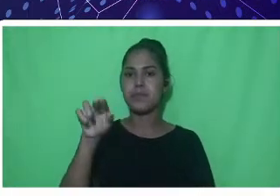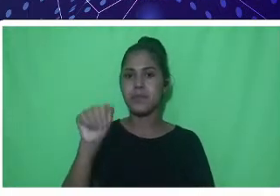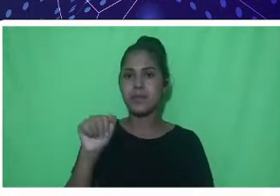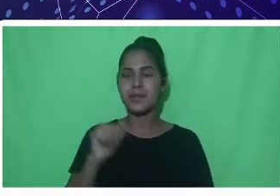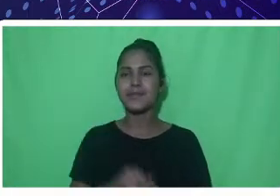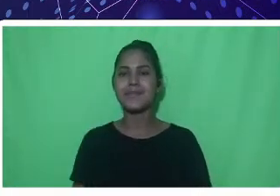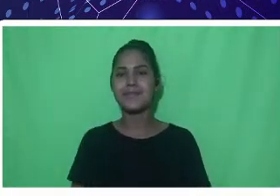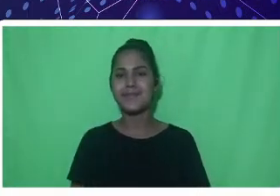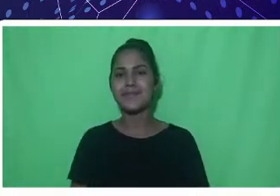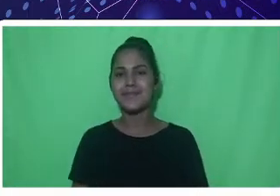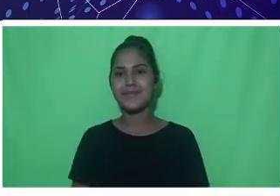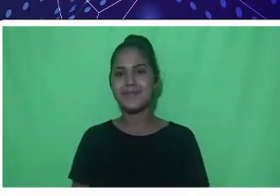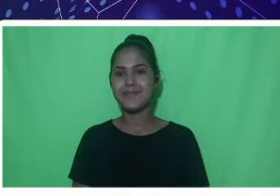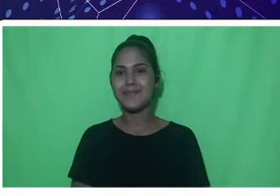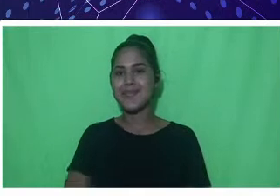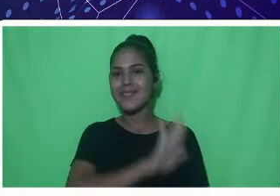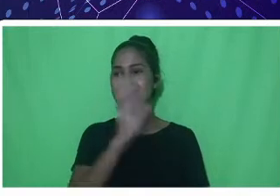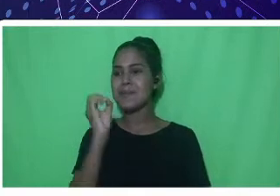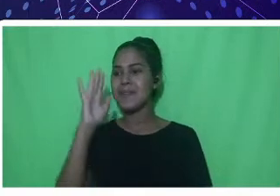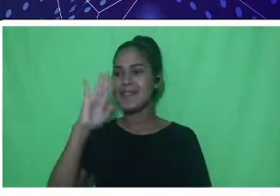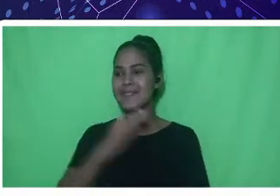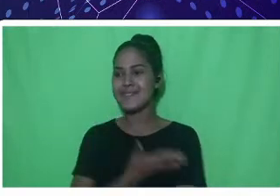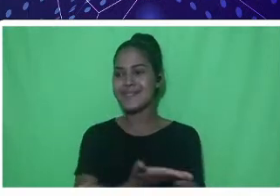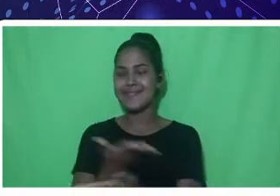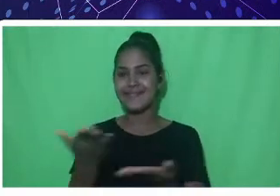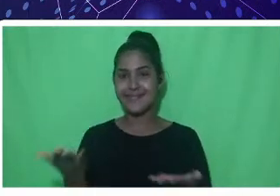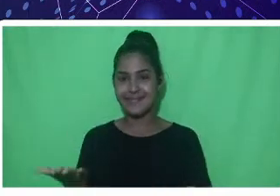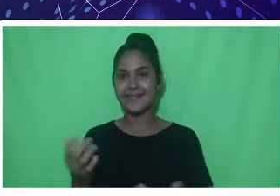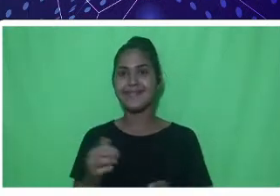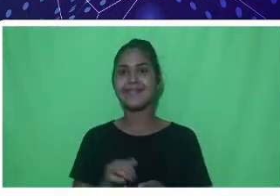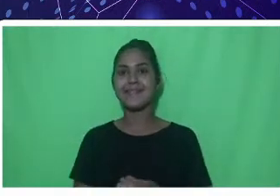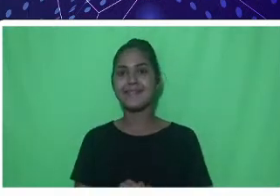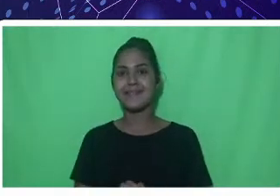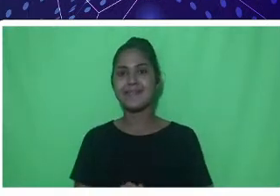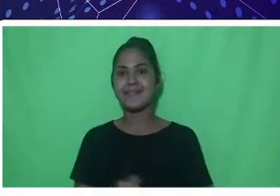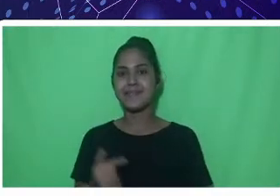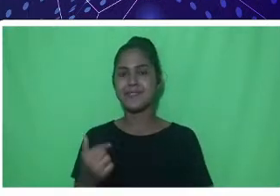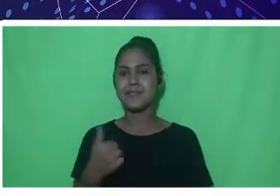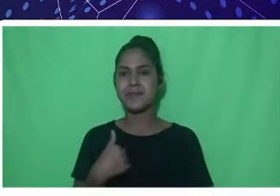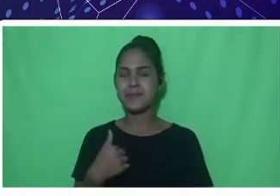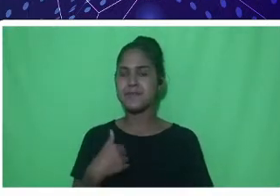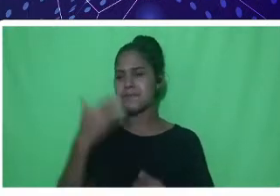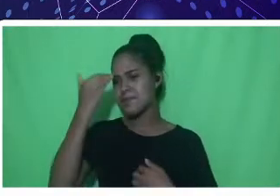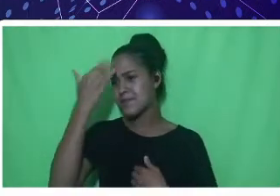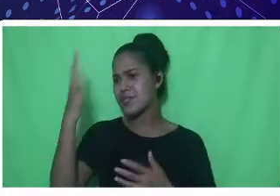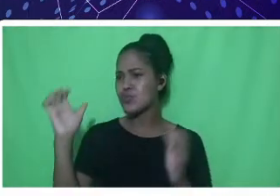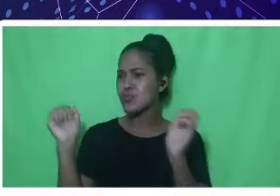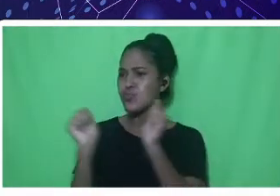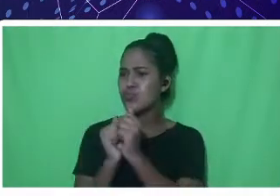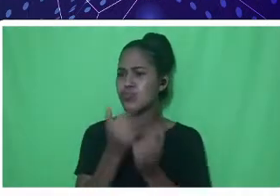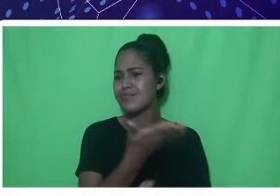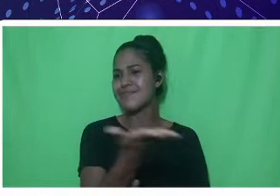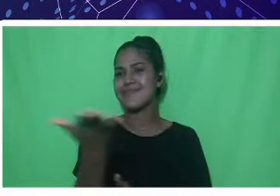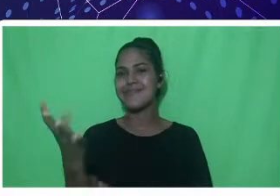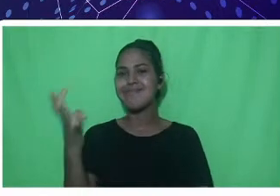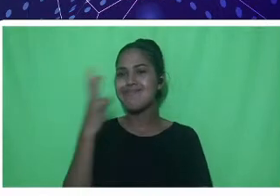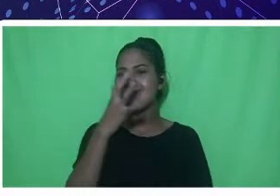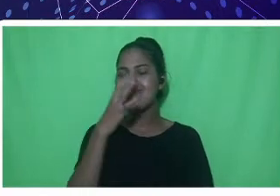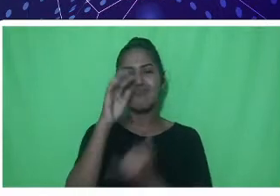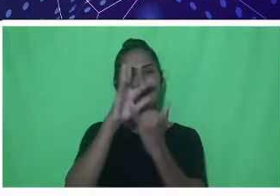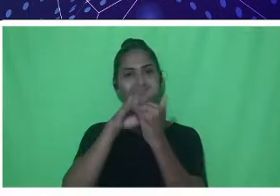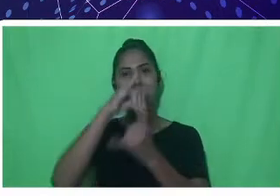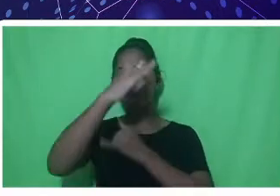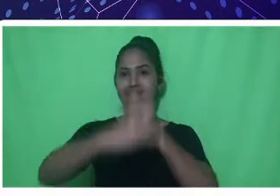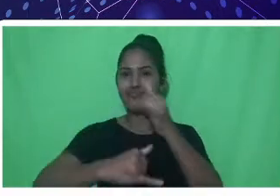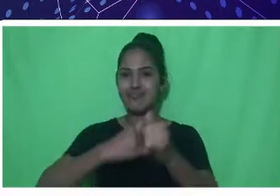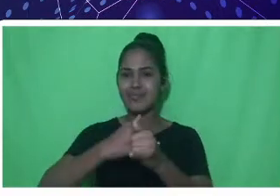Boa tarde a todos, eu agradeço a presença de vocês, também fico muito feliz em